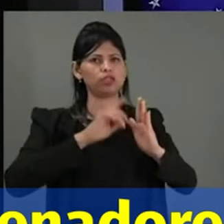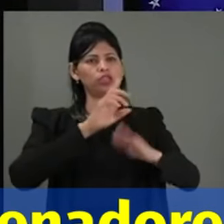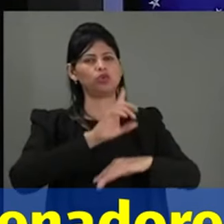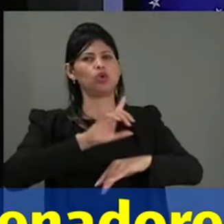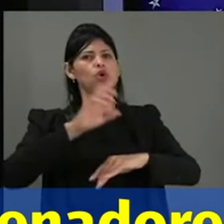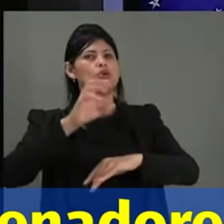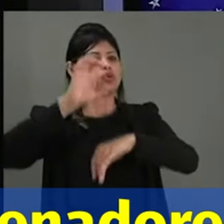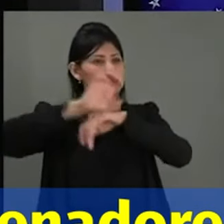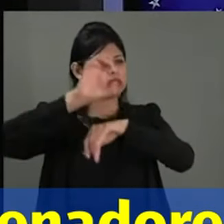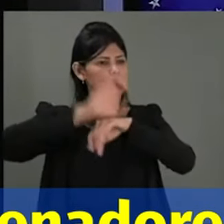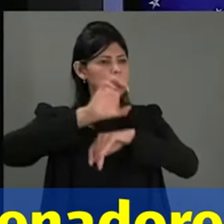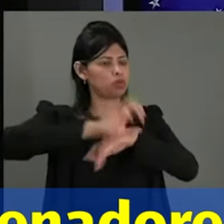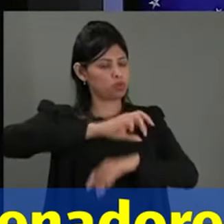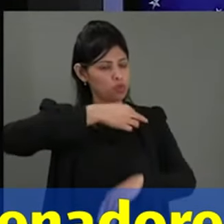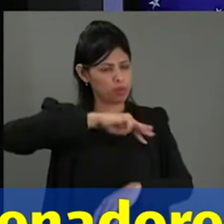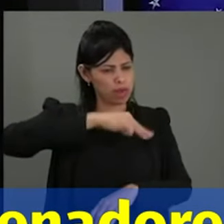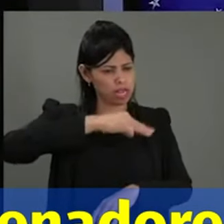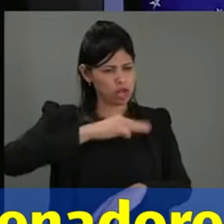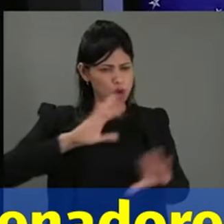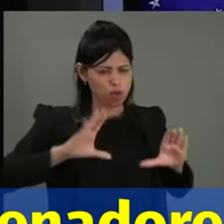lá na CPMI,